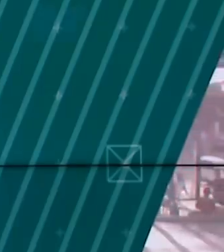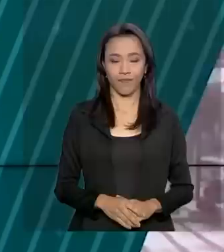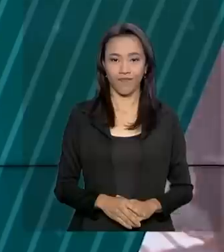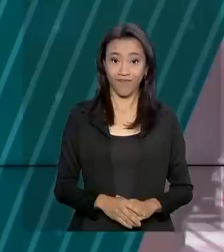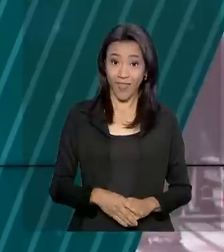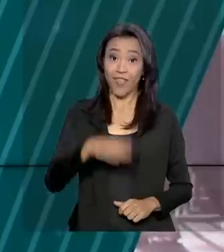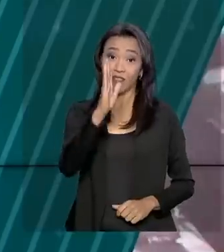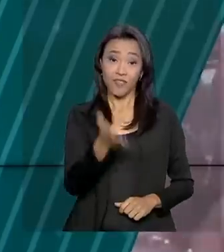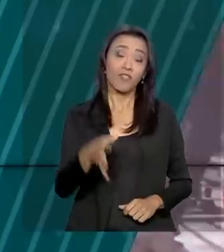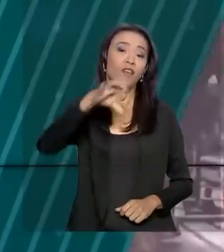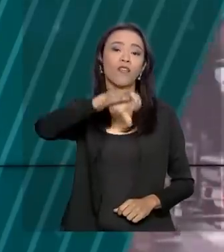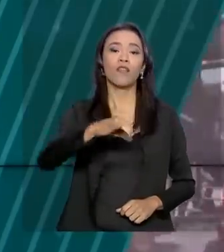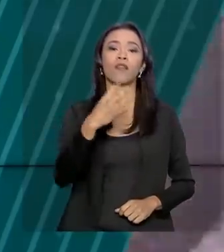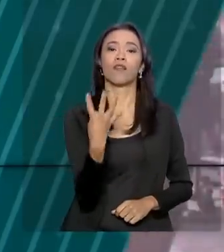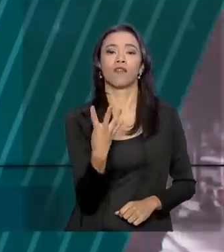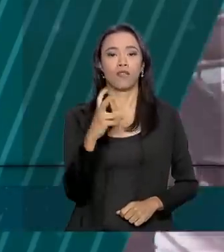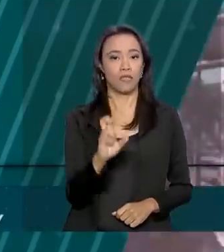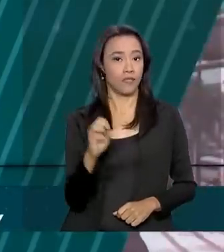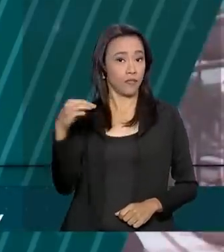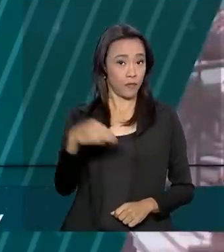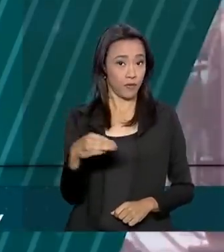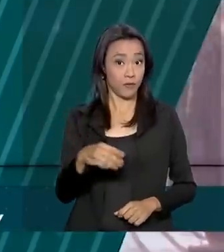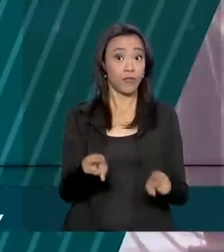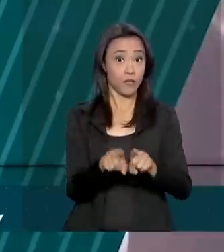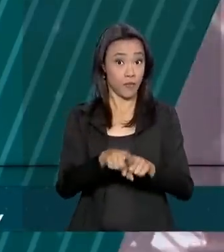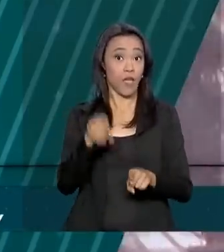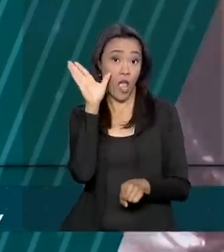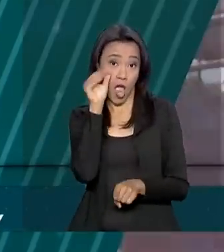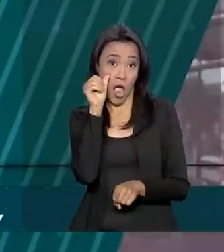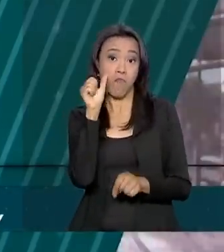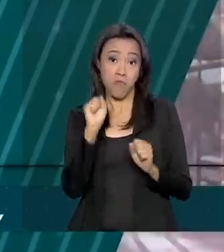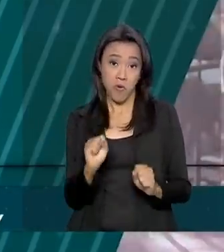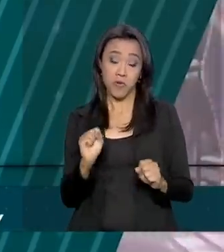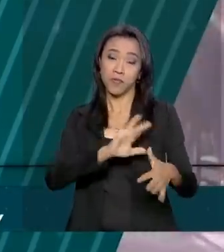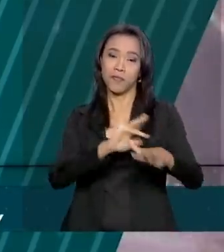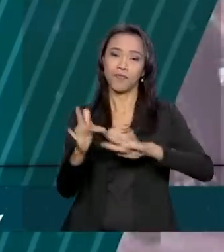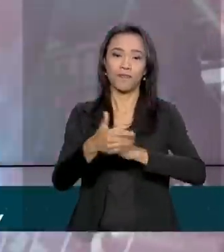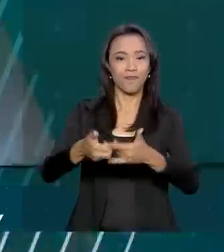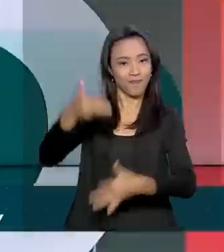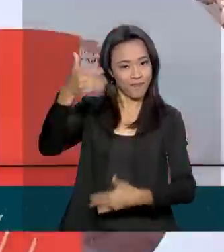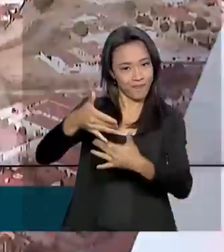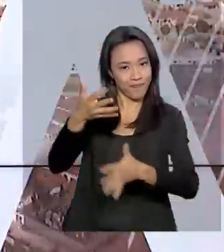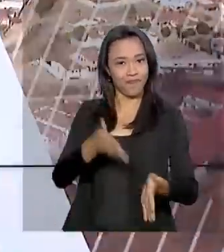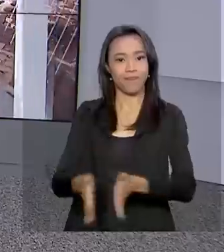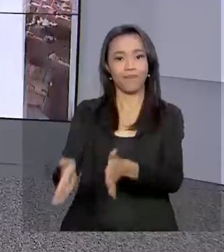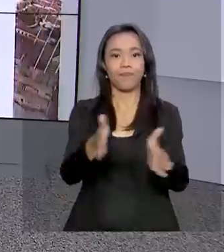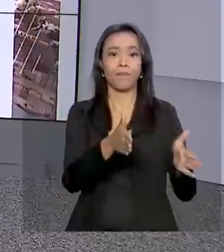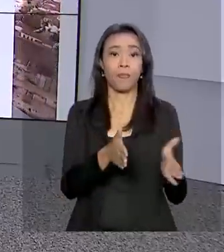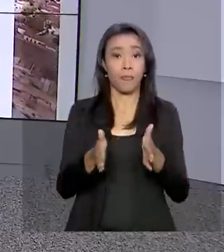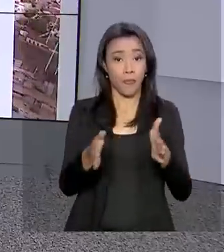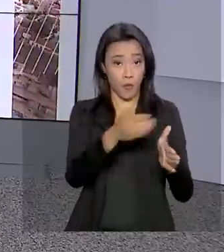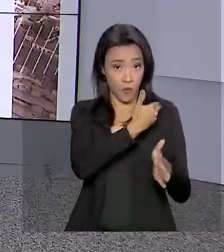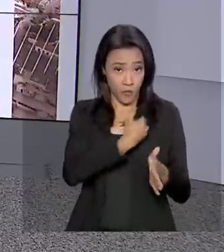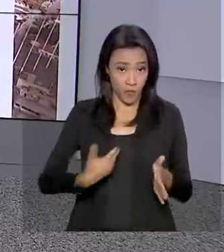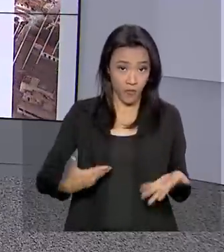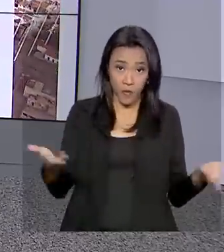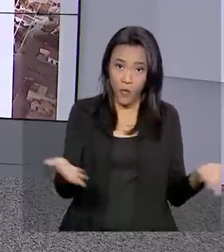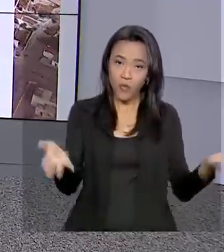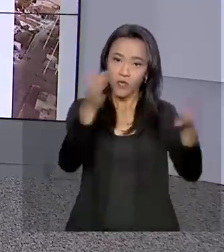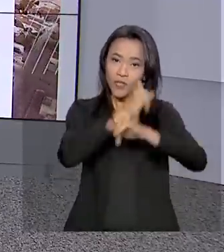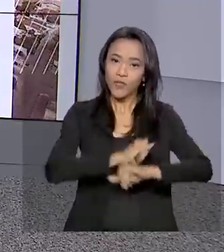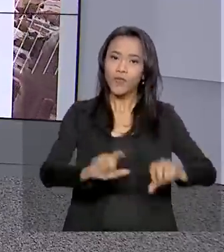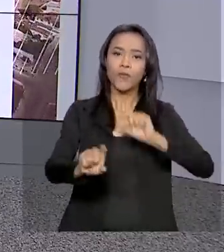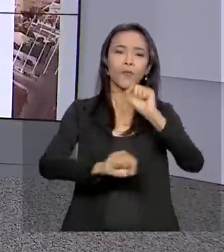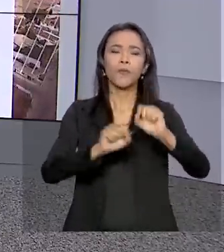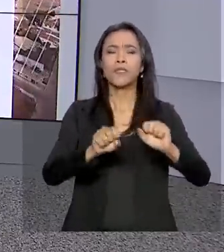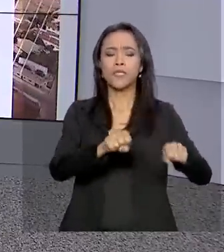São 9 horas e 45 minutos, estamos ao vivo também pelas redes sociais. O governo lança hoje a Semana do